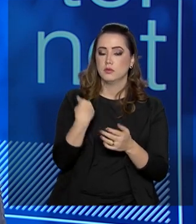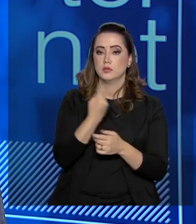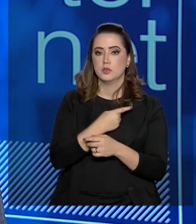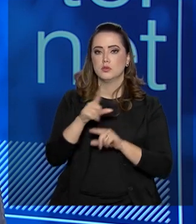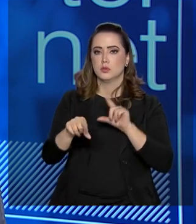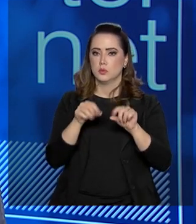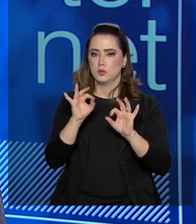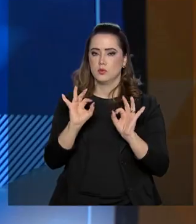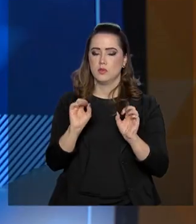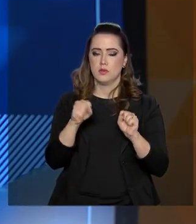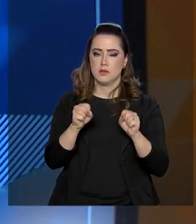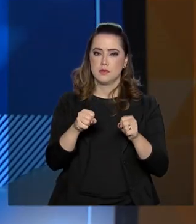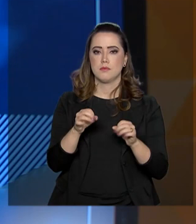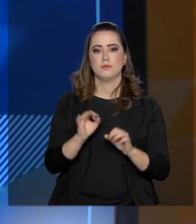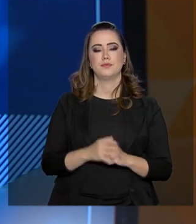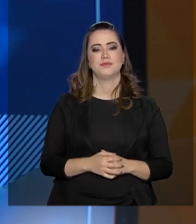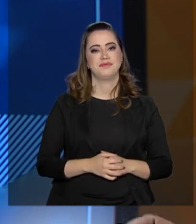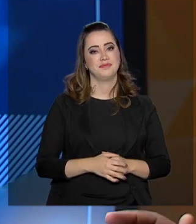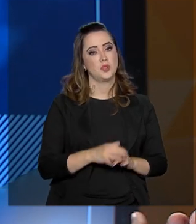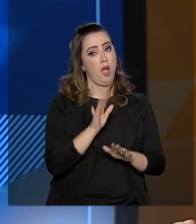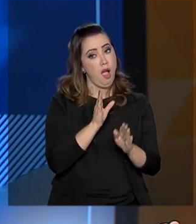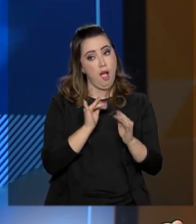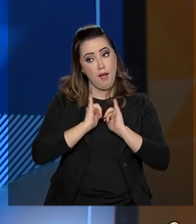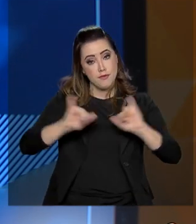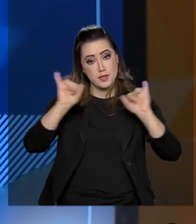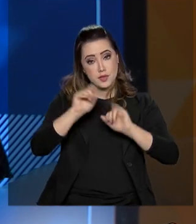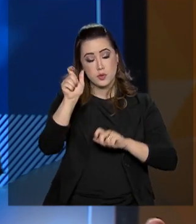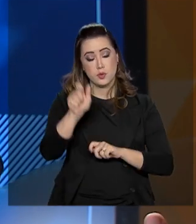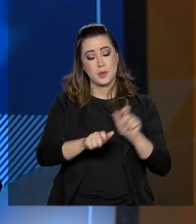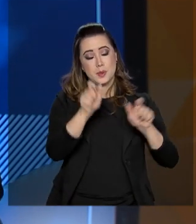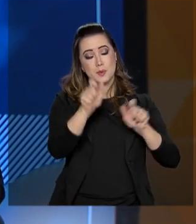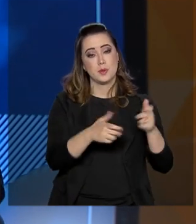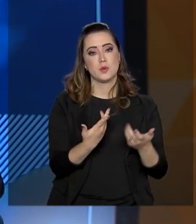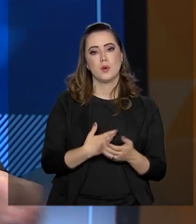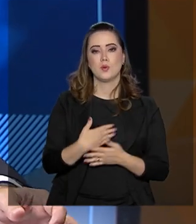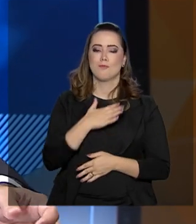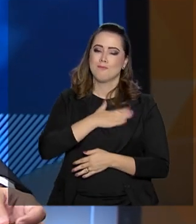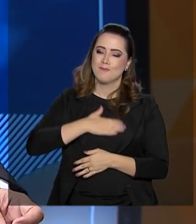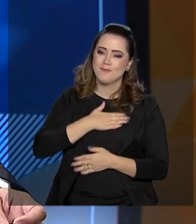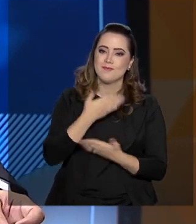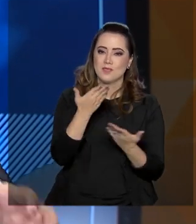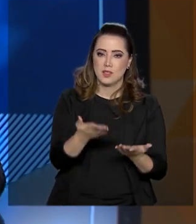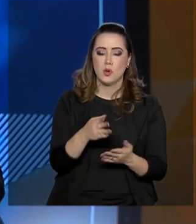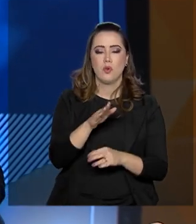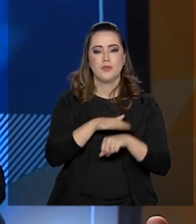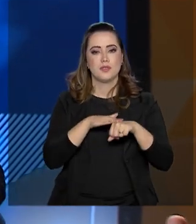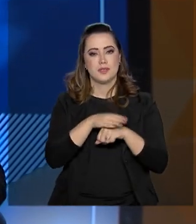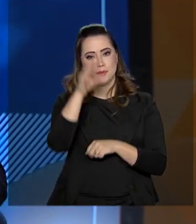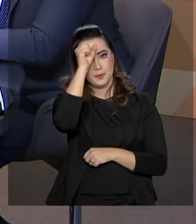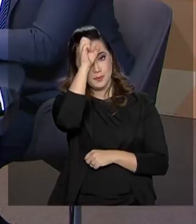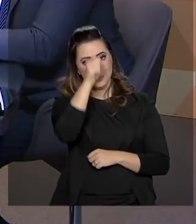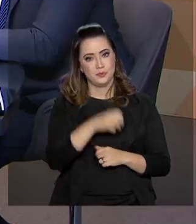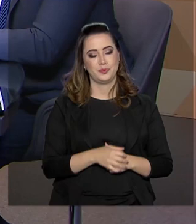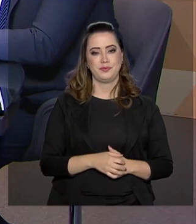alternativas muito eficientes. Fica o recado aí para os estudantes. Foi um prazer conversar com o senhor, um aprendizado.